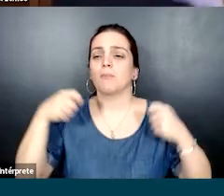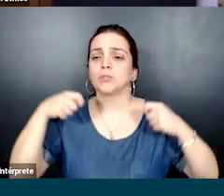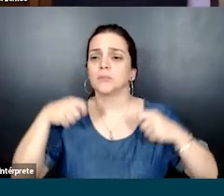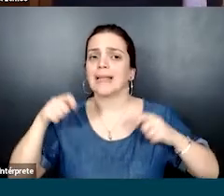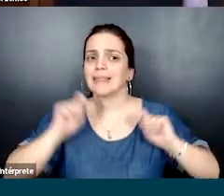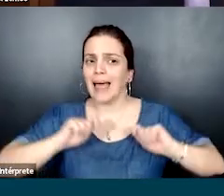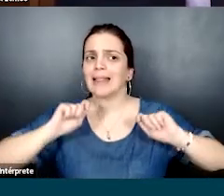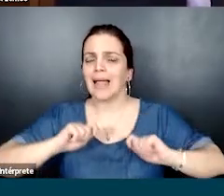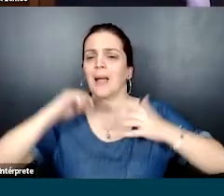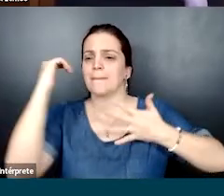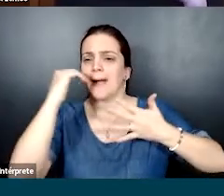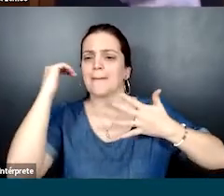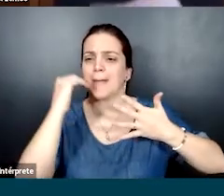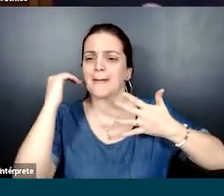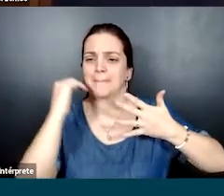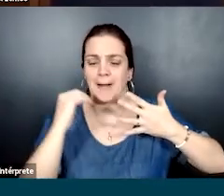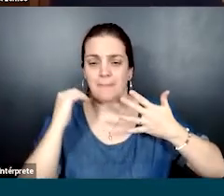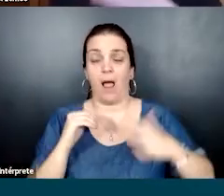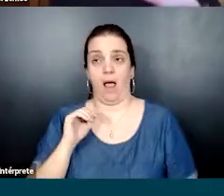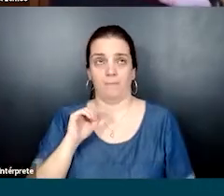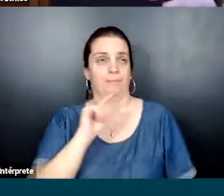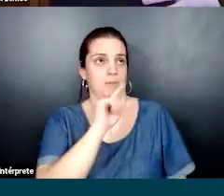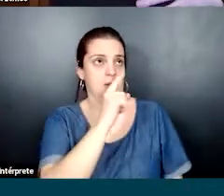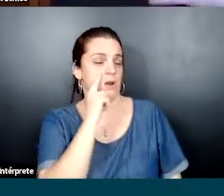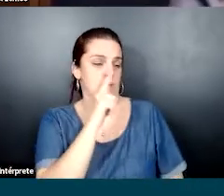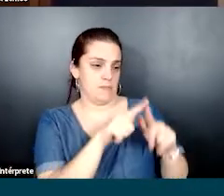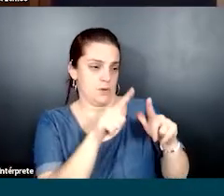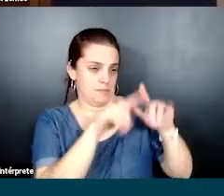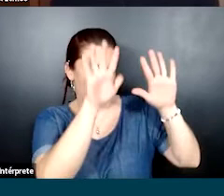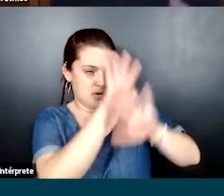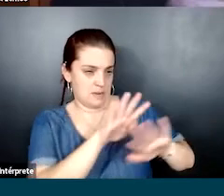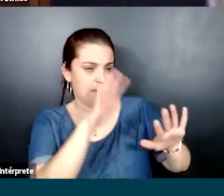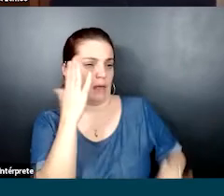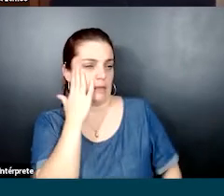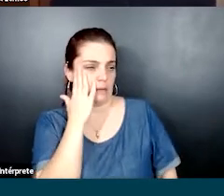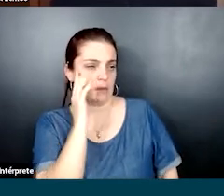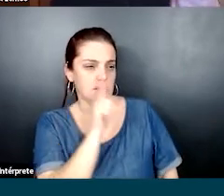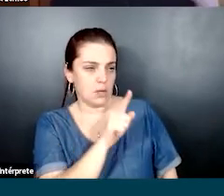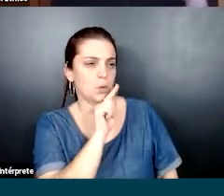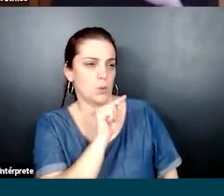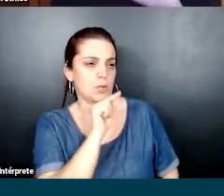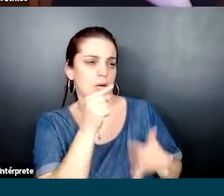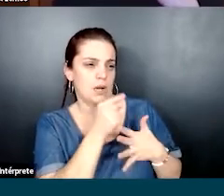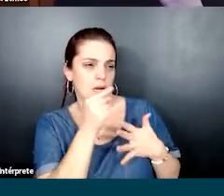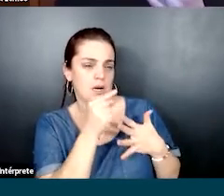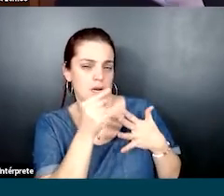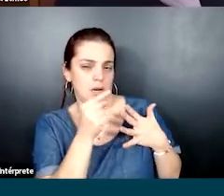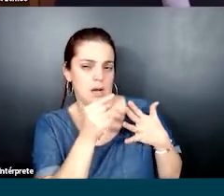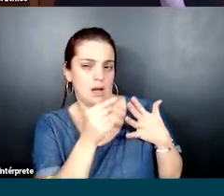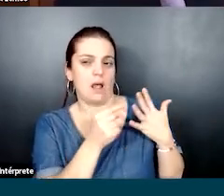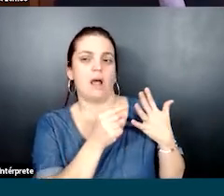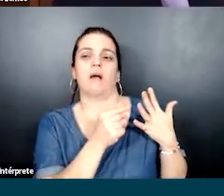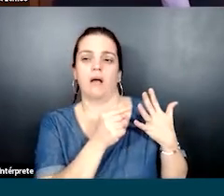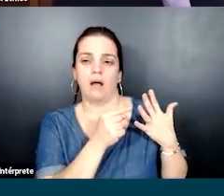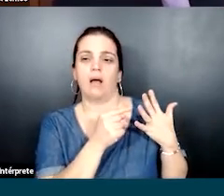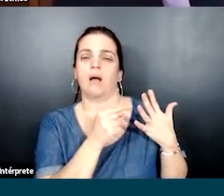possibilidades, no final das contas, né? E aí, sim, dado que a gente entendeu o problema, entendeu o nosso cenário, a gente está alinhado, de